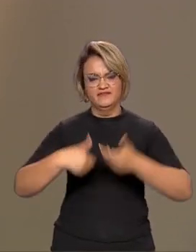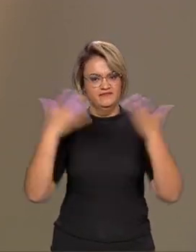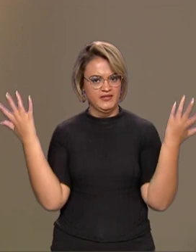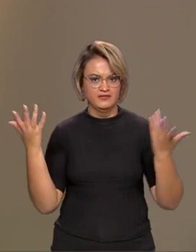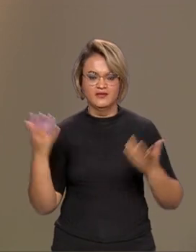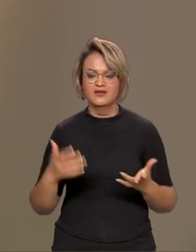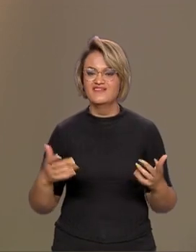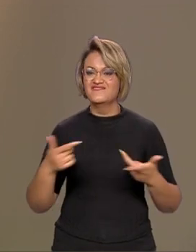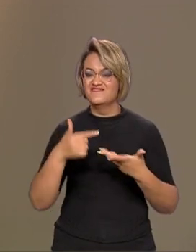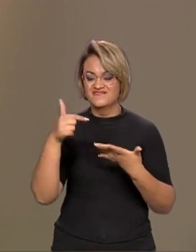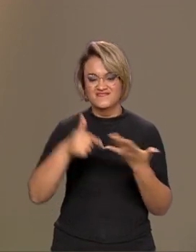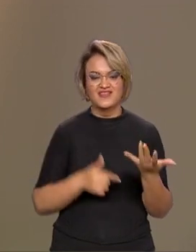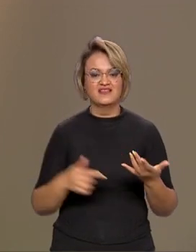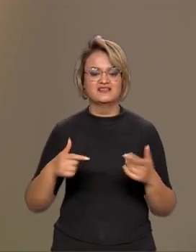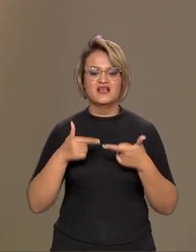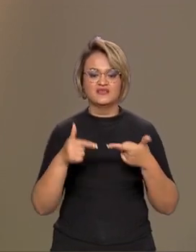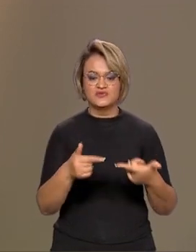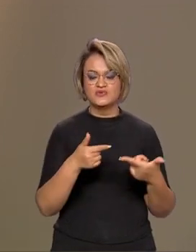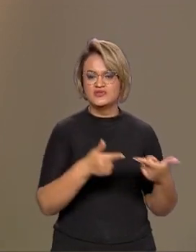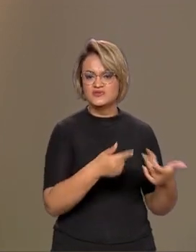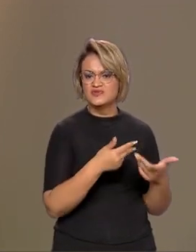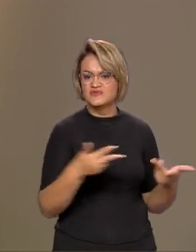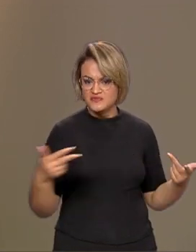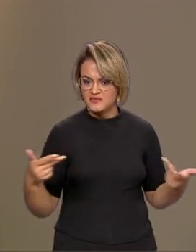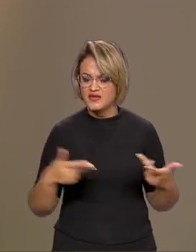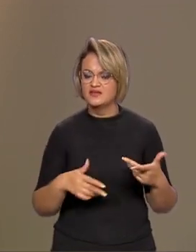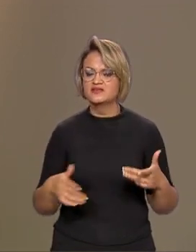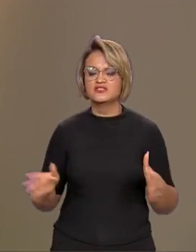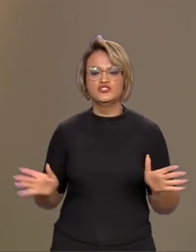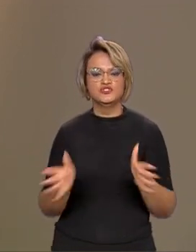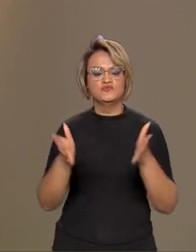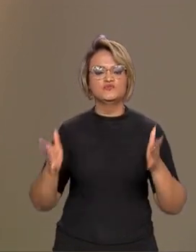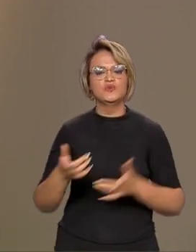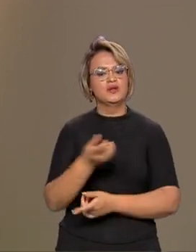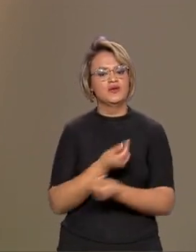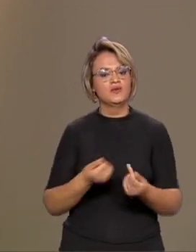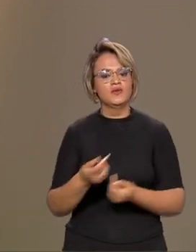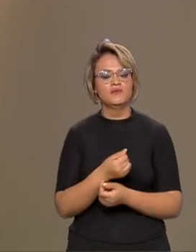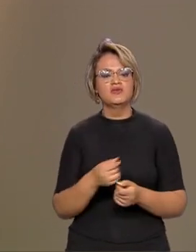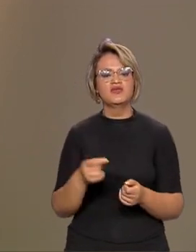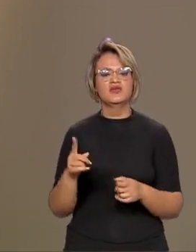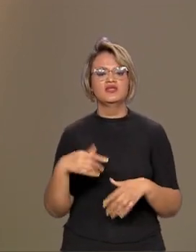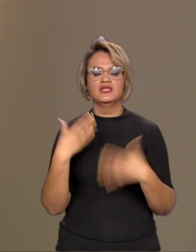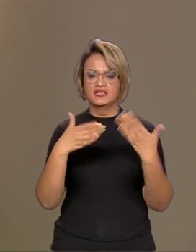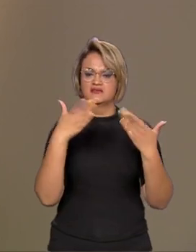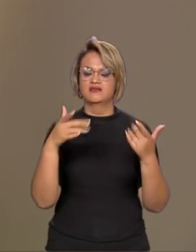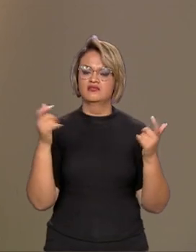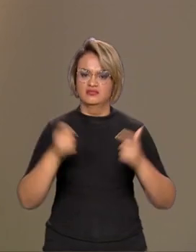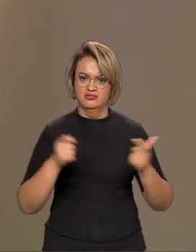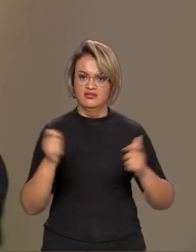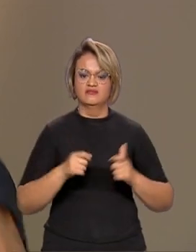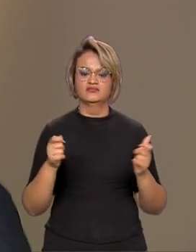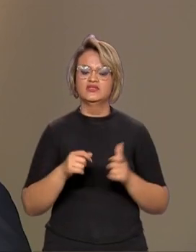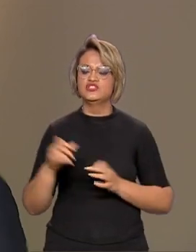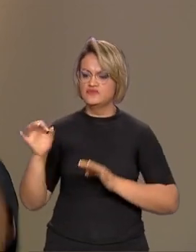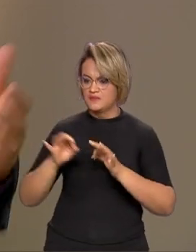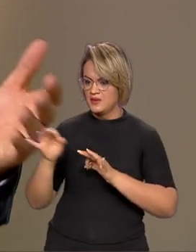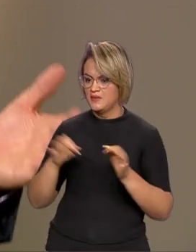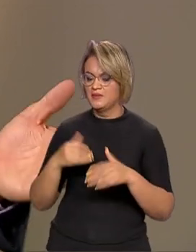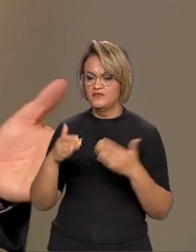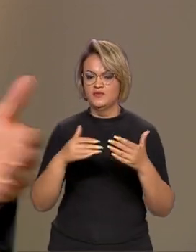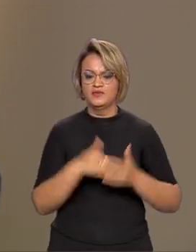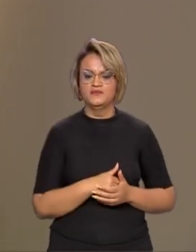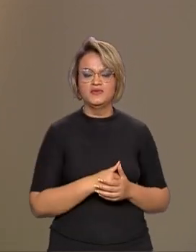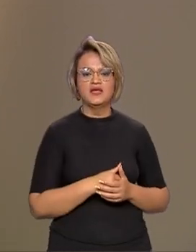conjunto de ações que animam os agentes econômicos a vamos crescer, vamos nos preparar para isso. Você